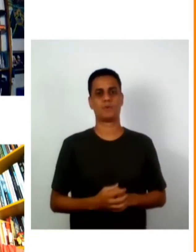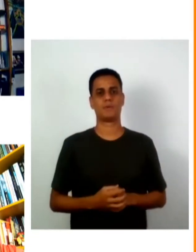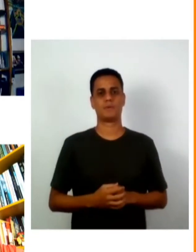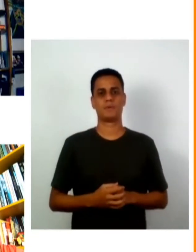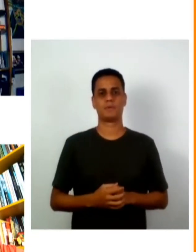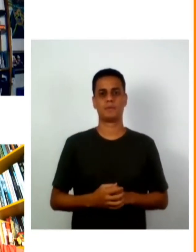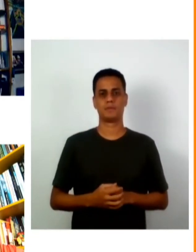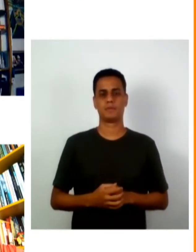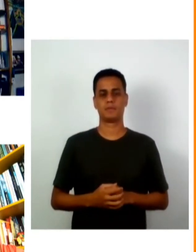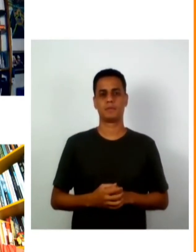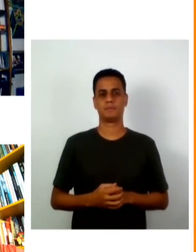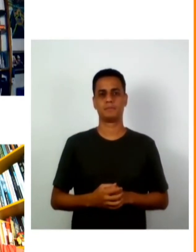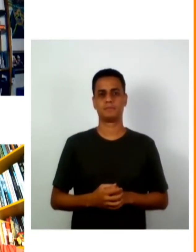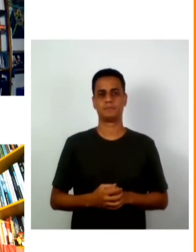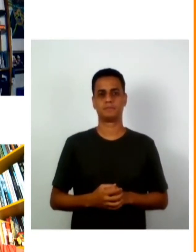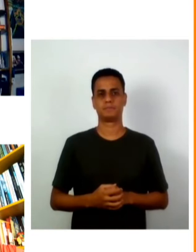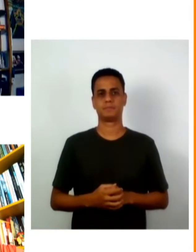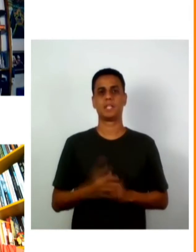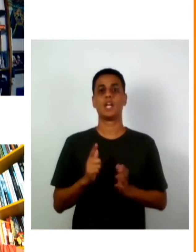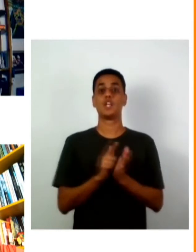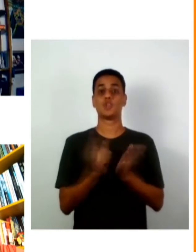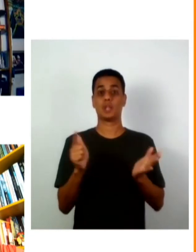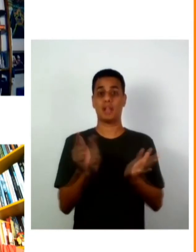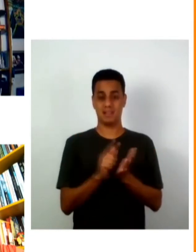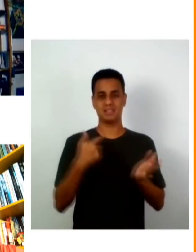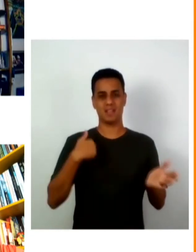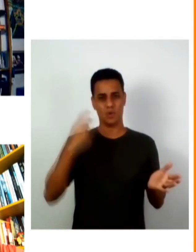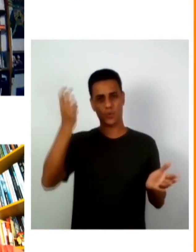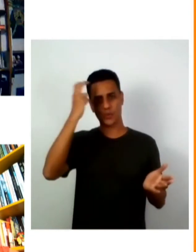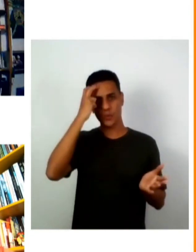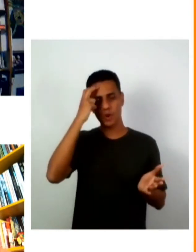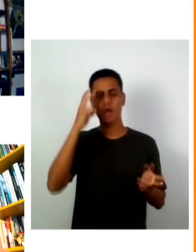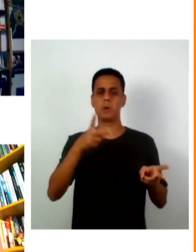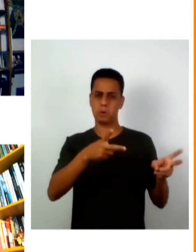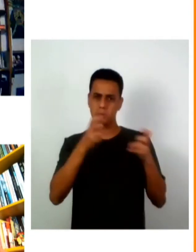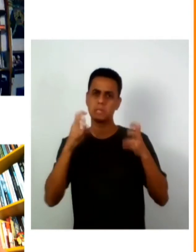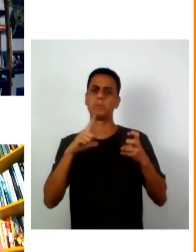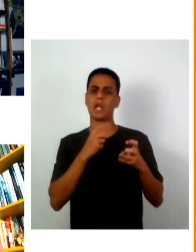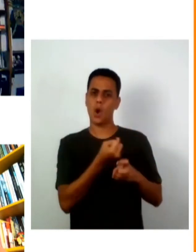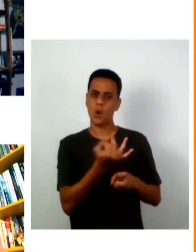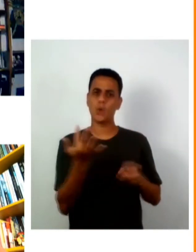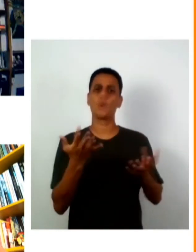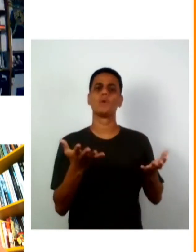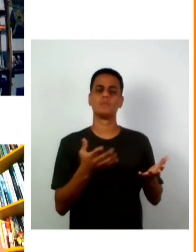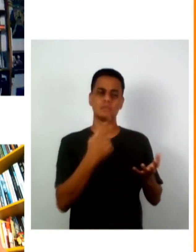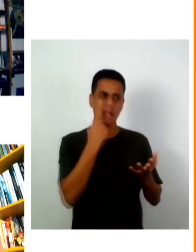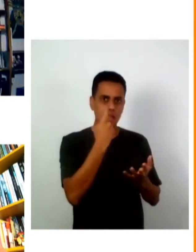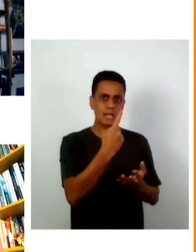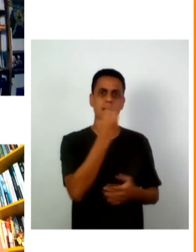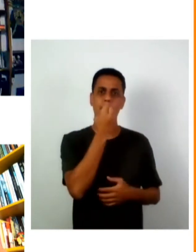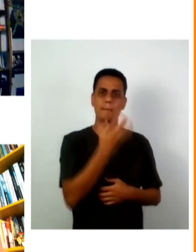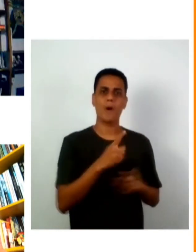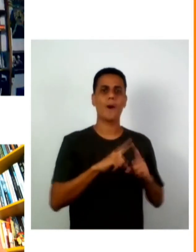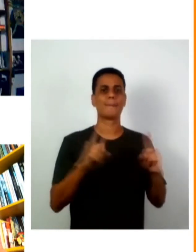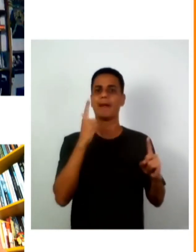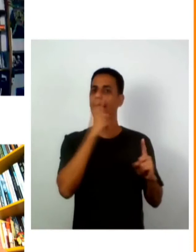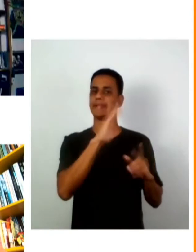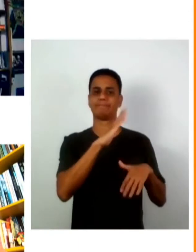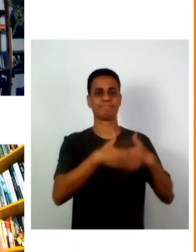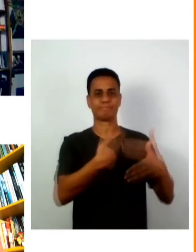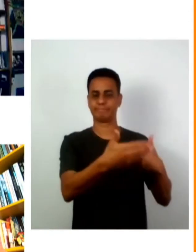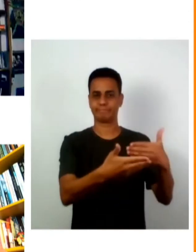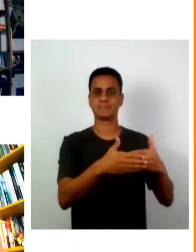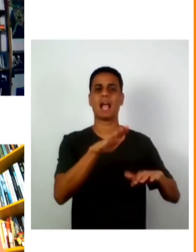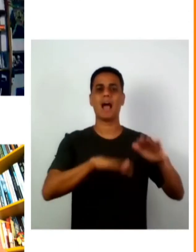como jornalista cultural percebo muitas iniciativas boas não vingarem nossa região quase sempre são iniciativas